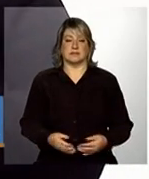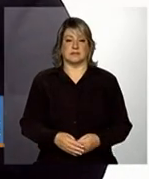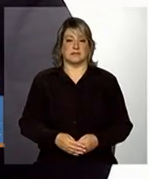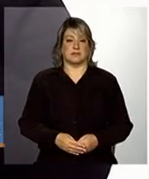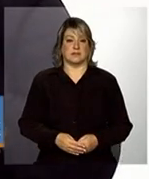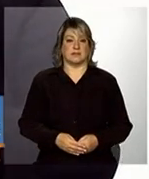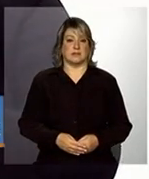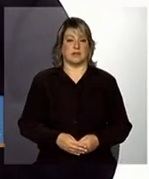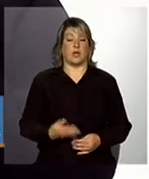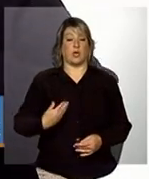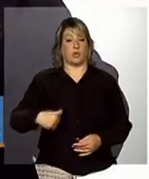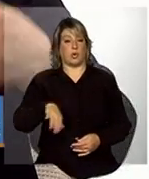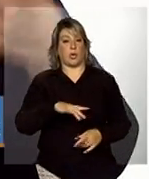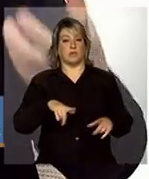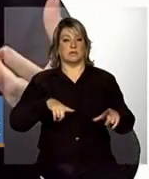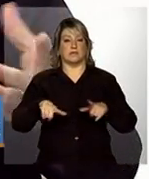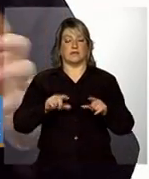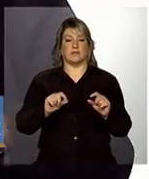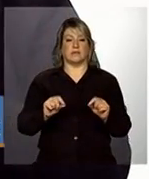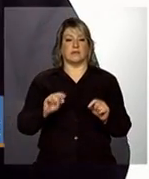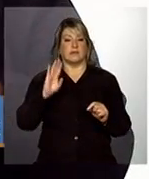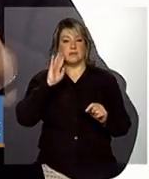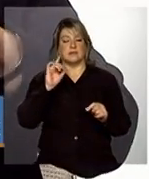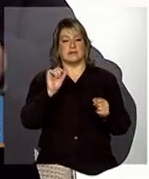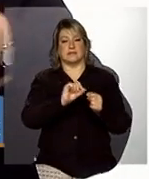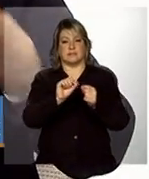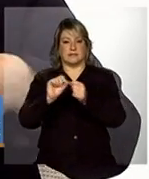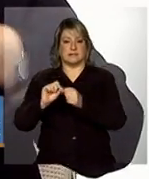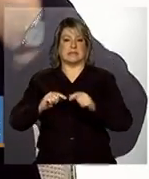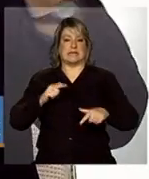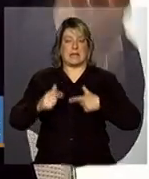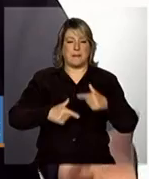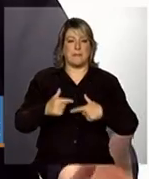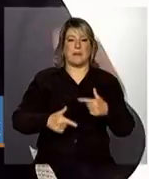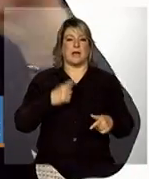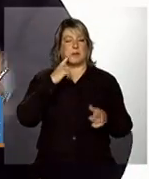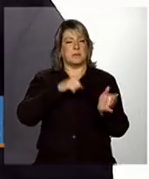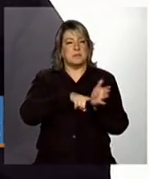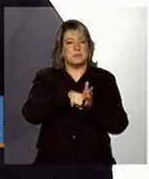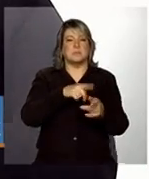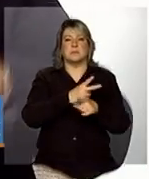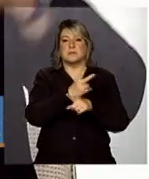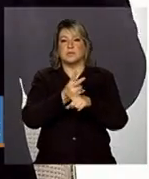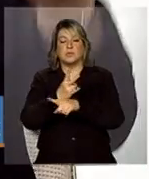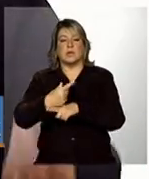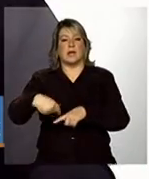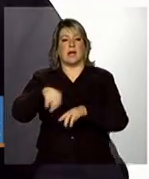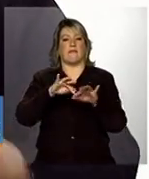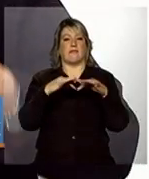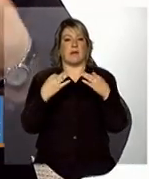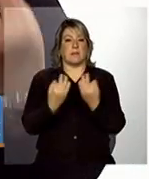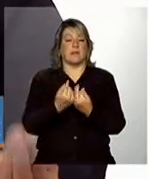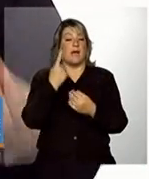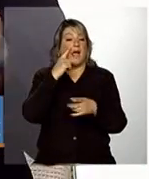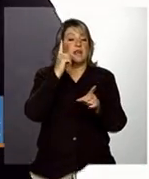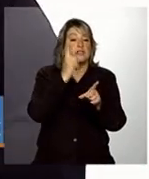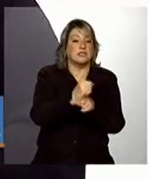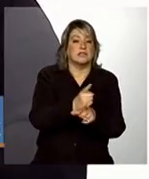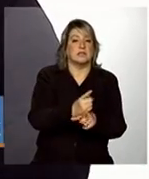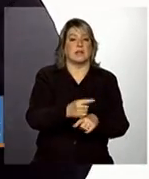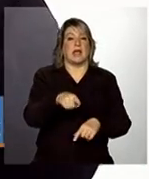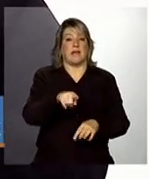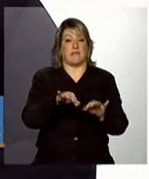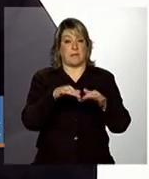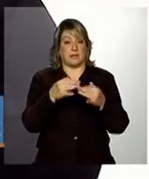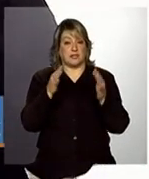os nossos serviços, né? Eles vão estar trabalhando. Então, eles atuam nessa busca dessas famílias. Primeiro, tem que descobrir se essa família